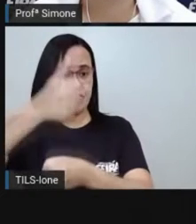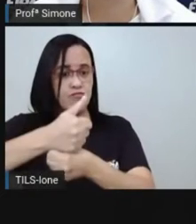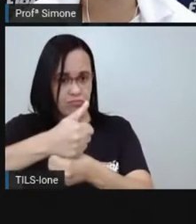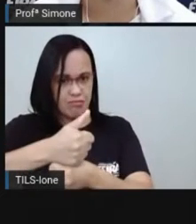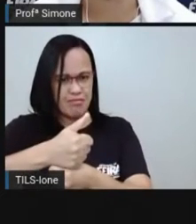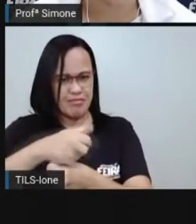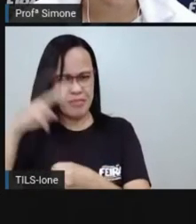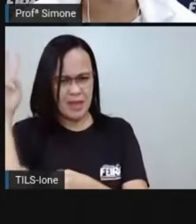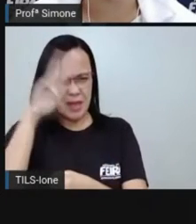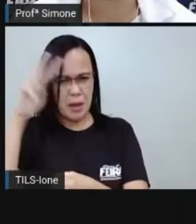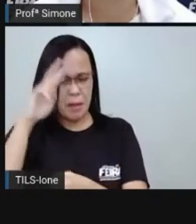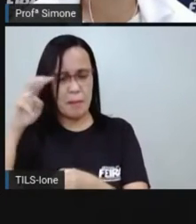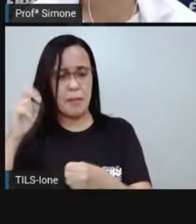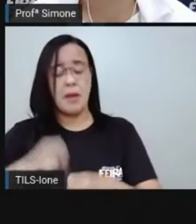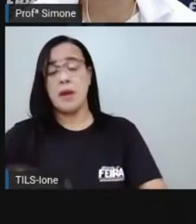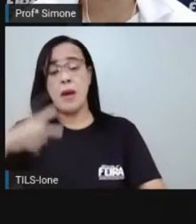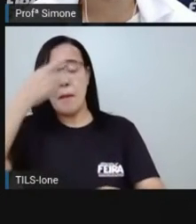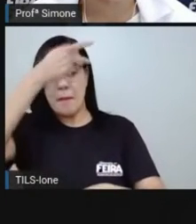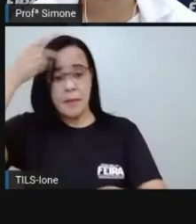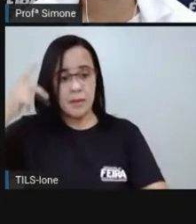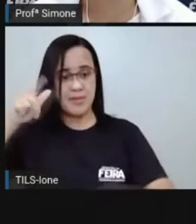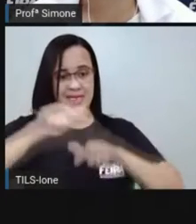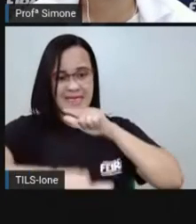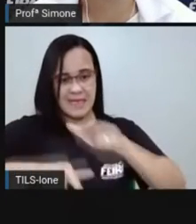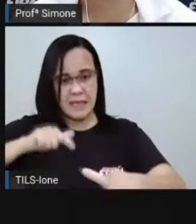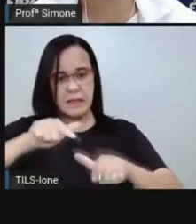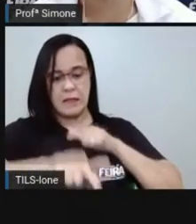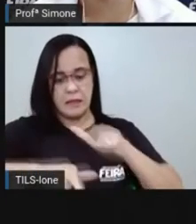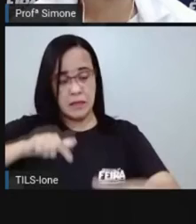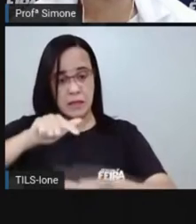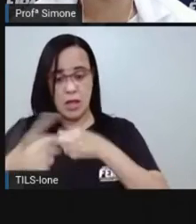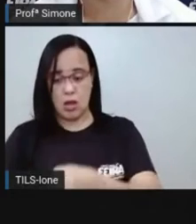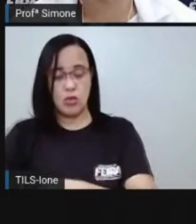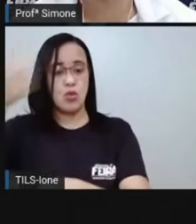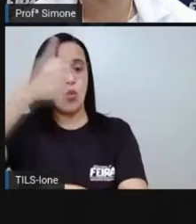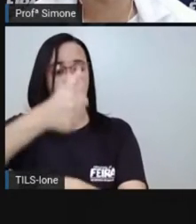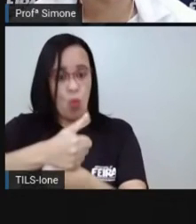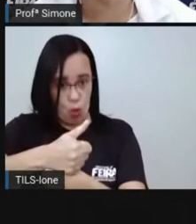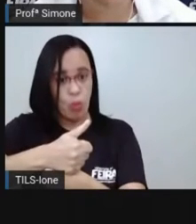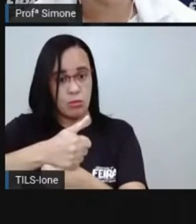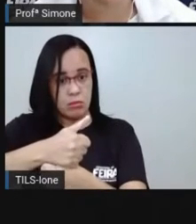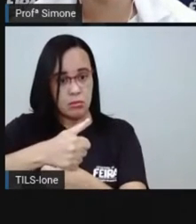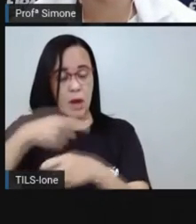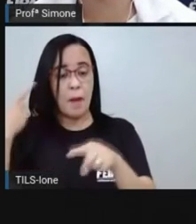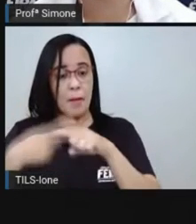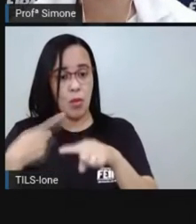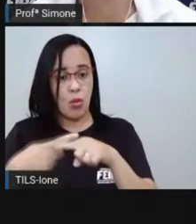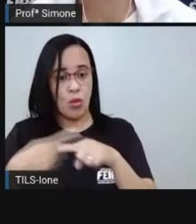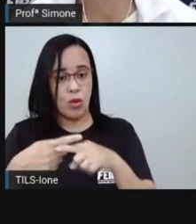agora foi liberta com a Lei Áurea, no 13 de maio de 1888,